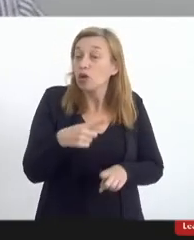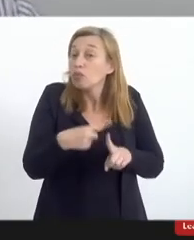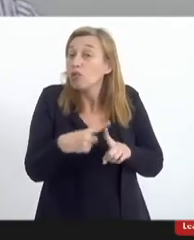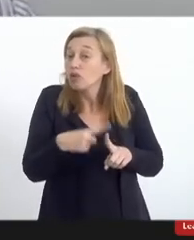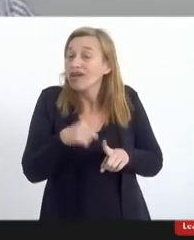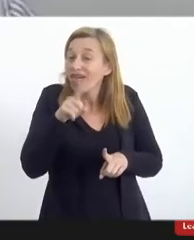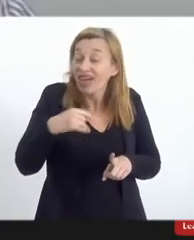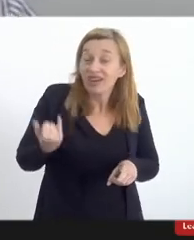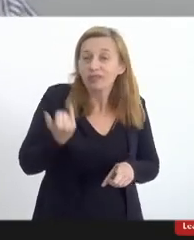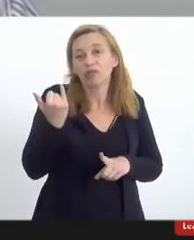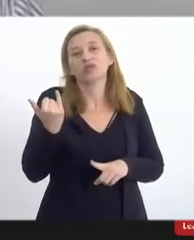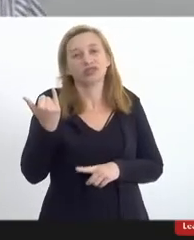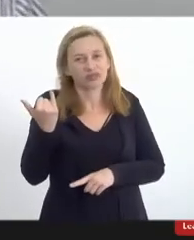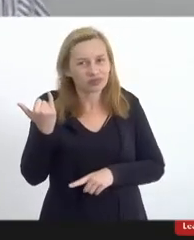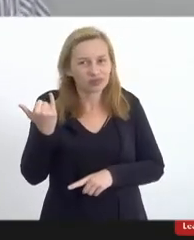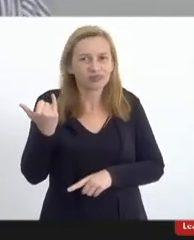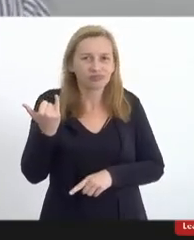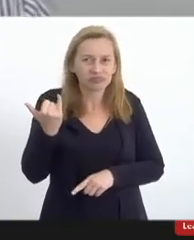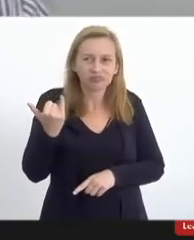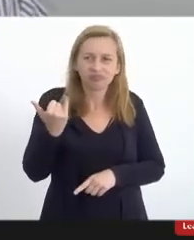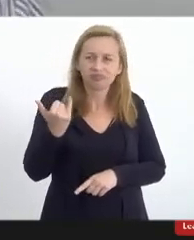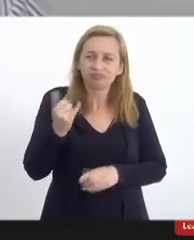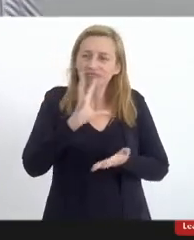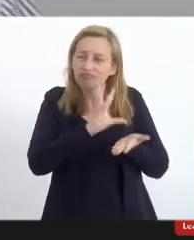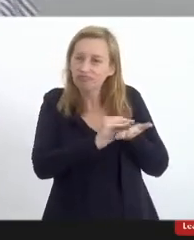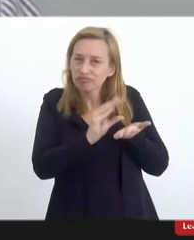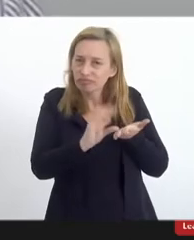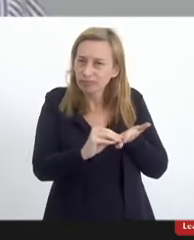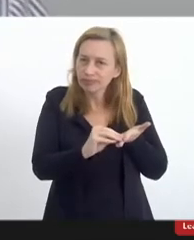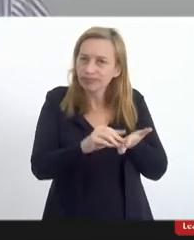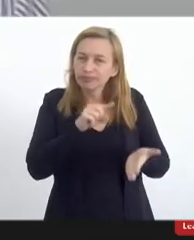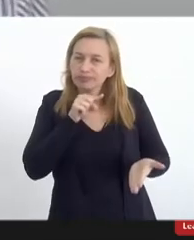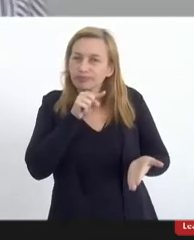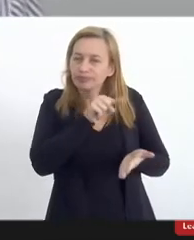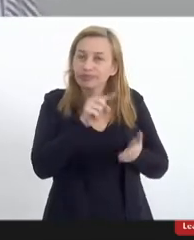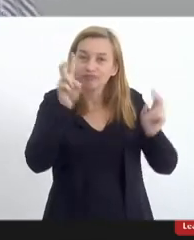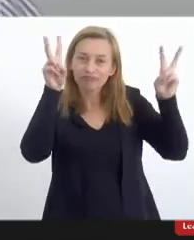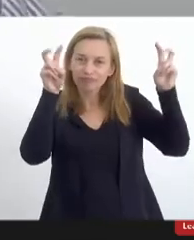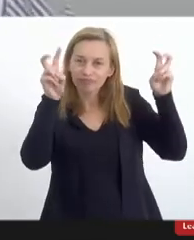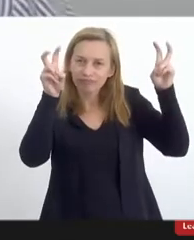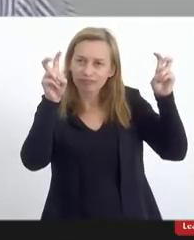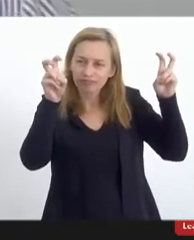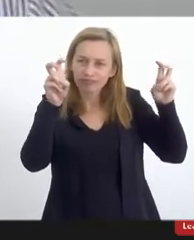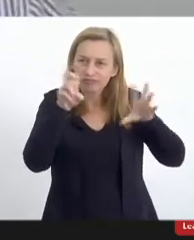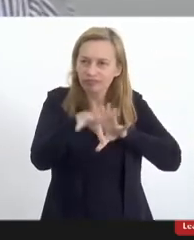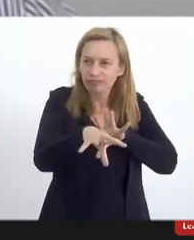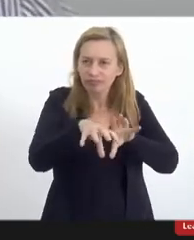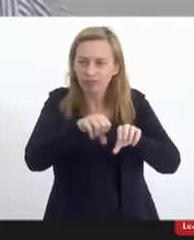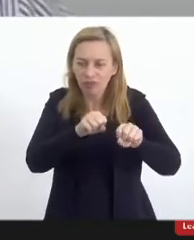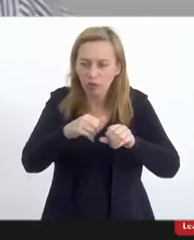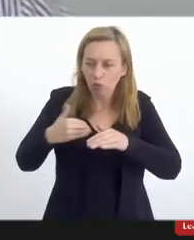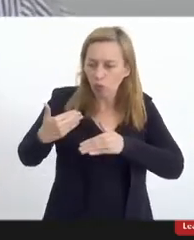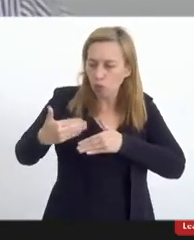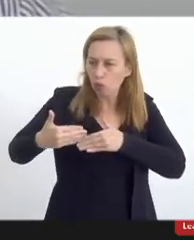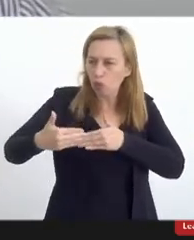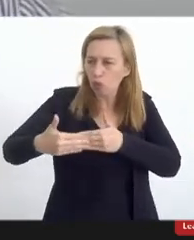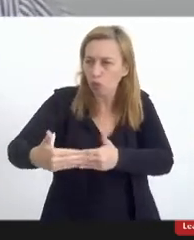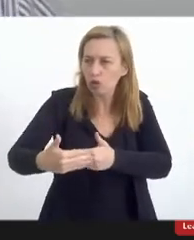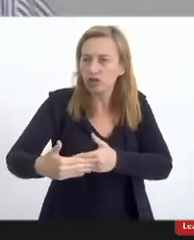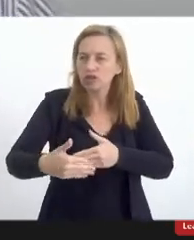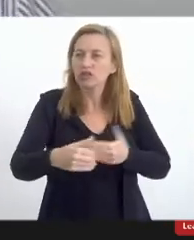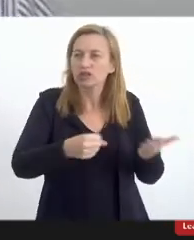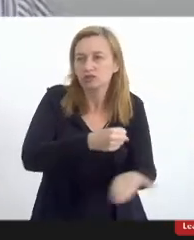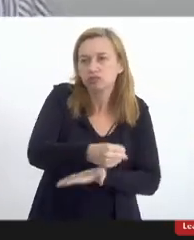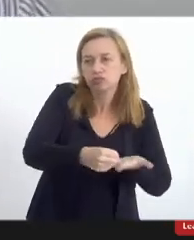é muito importante que essa pauta que esse tema que na formação ao longo da educação básica